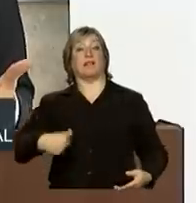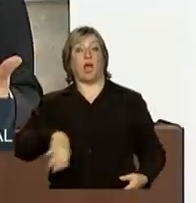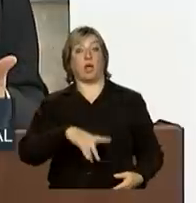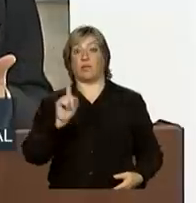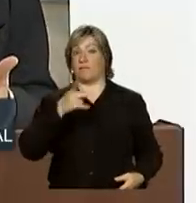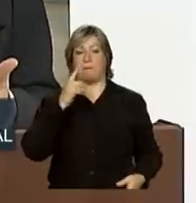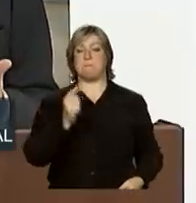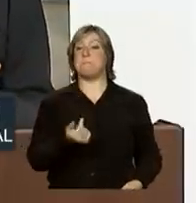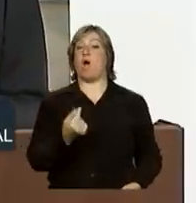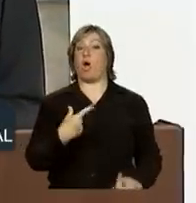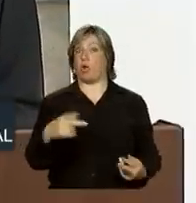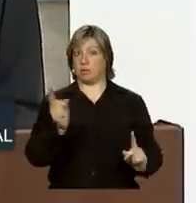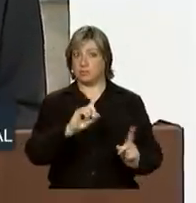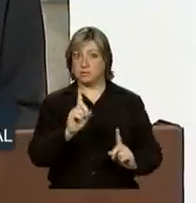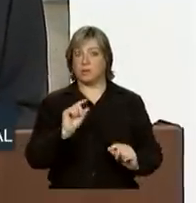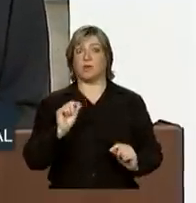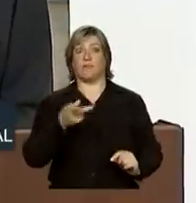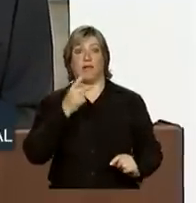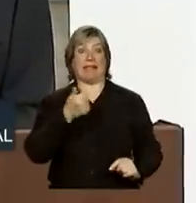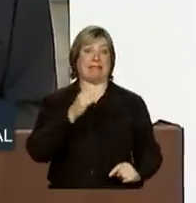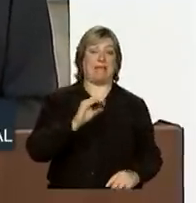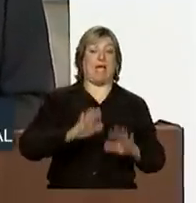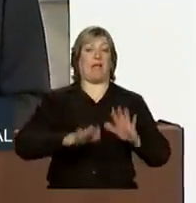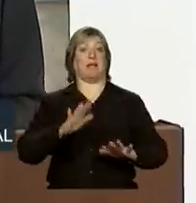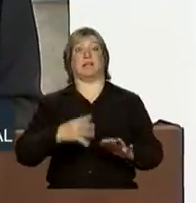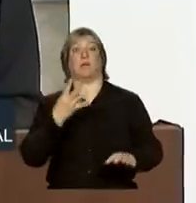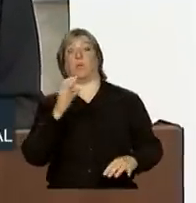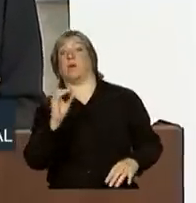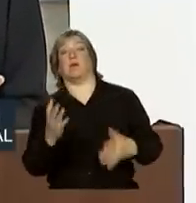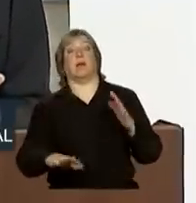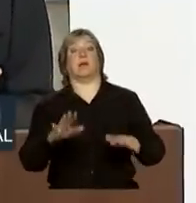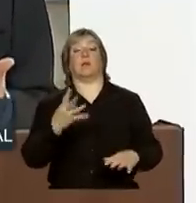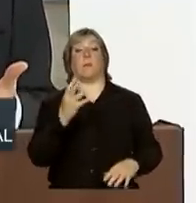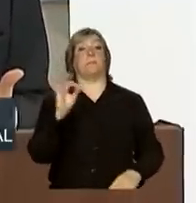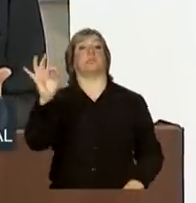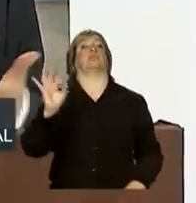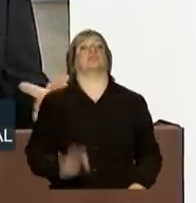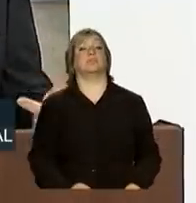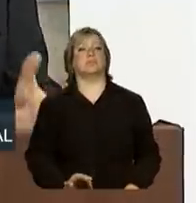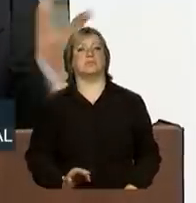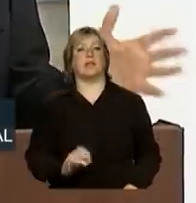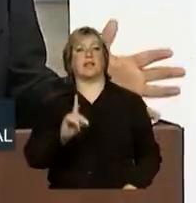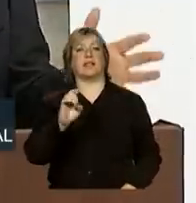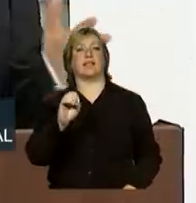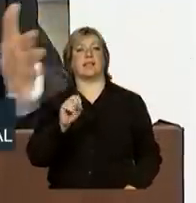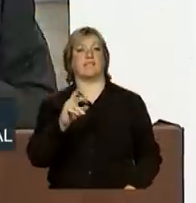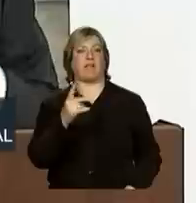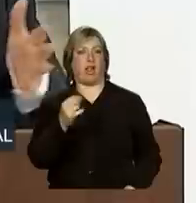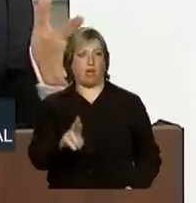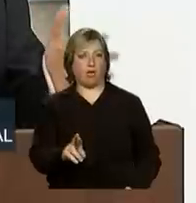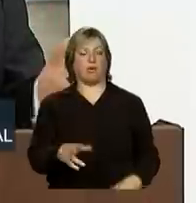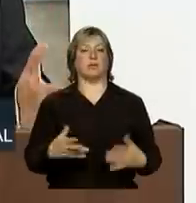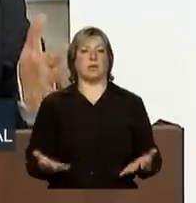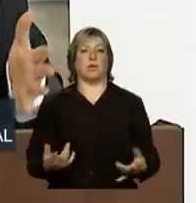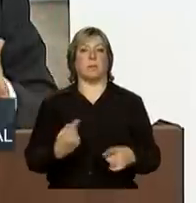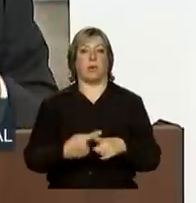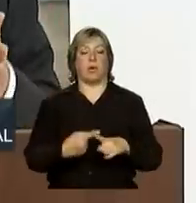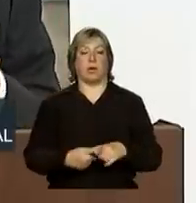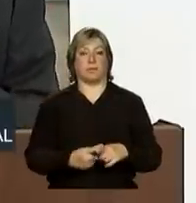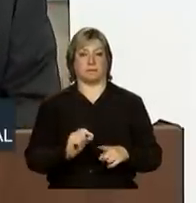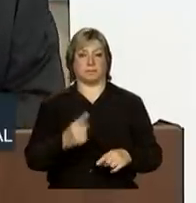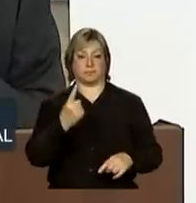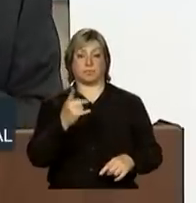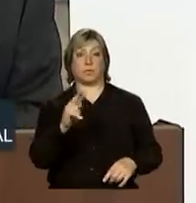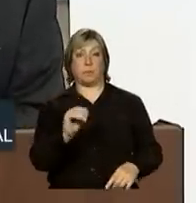não de pouca coisa, estamos falando de 10, 20, 30, 40% de desvalorização. Significa que um produto